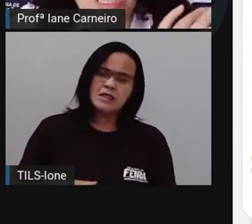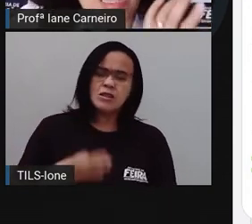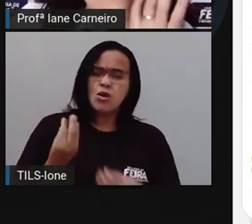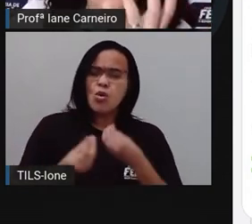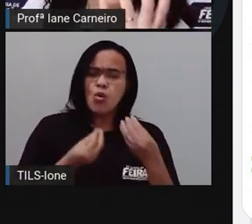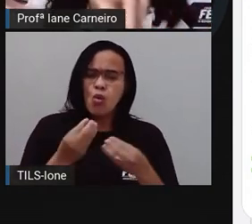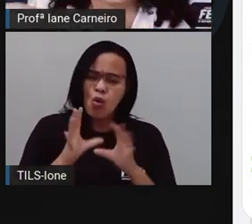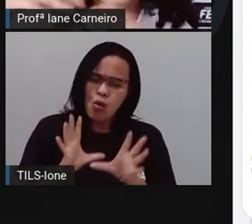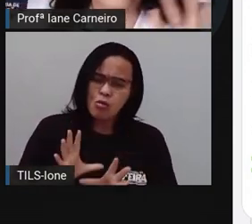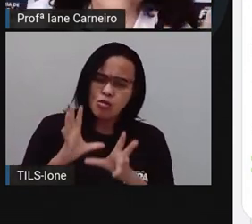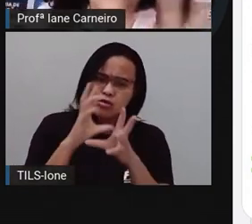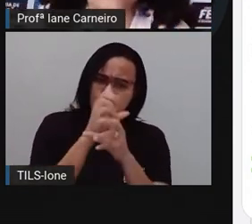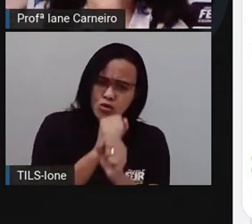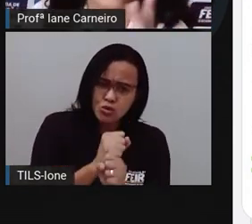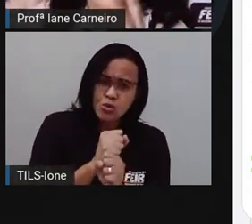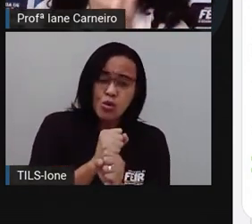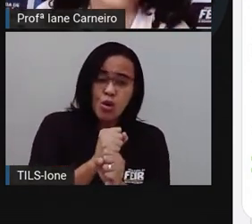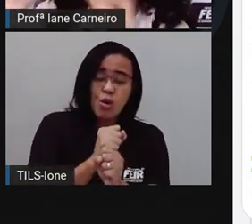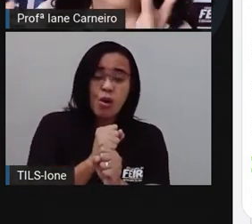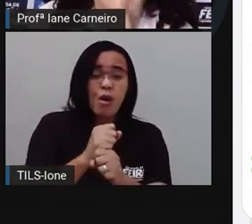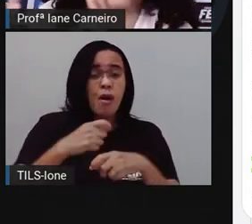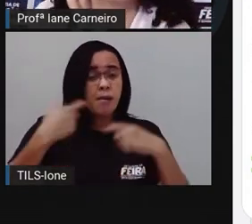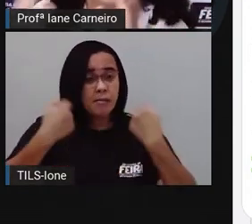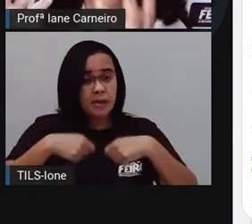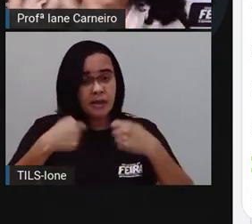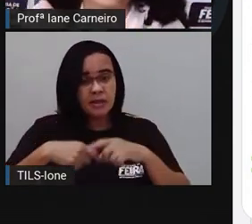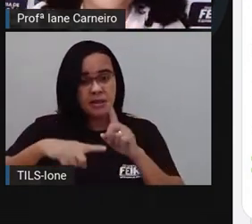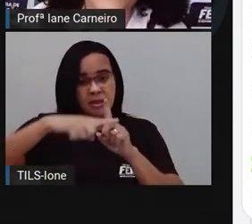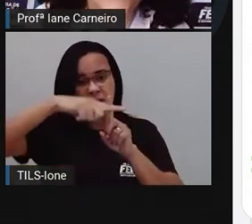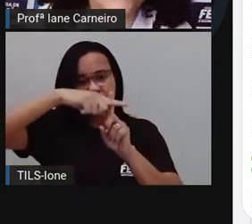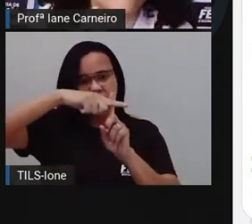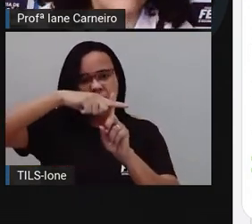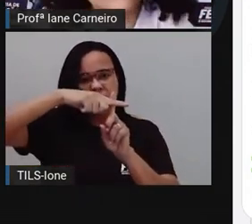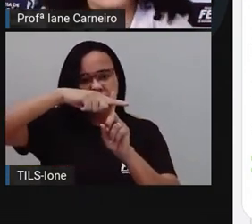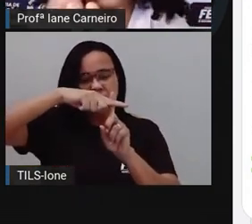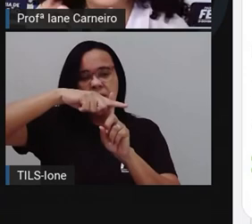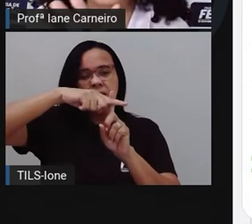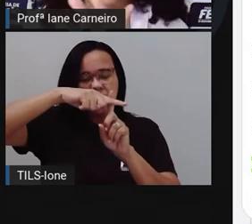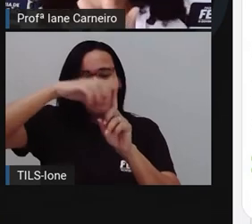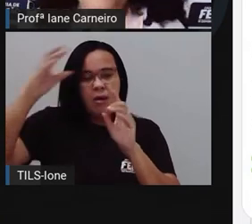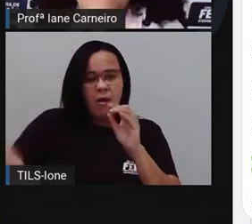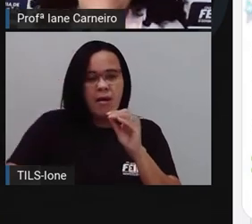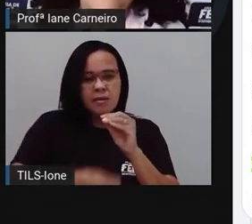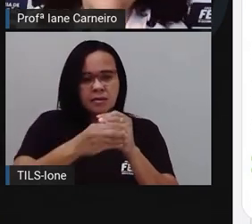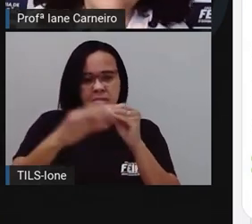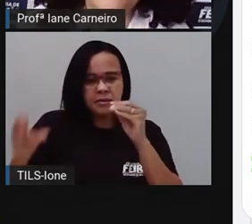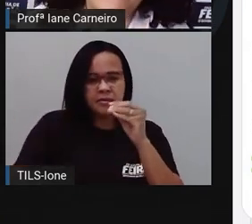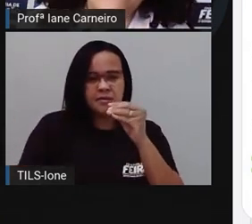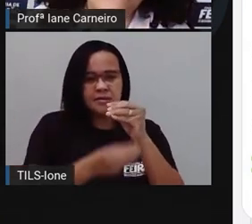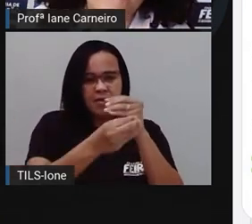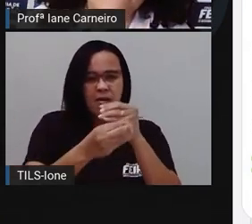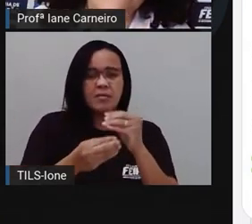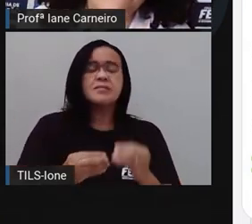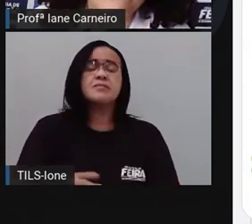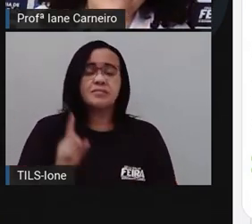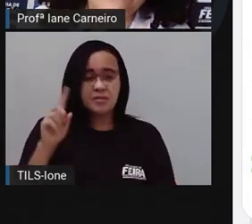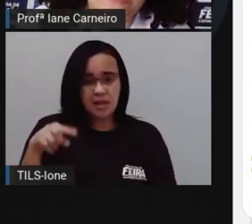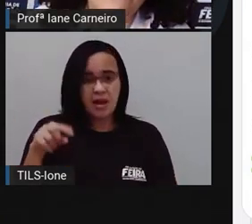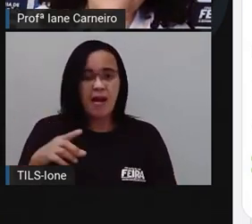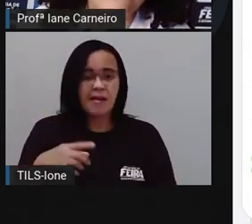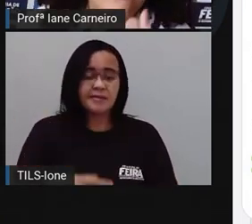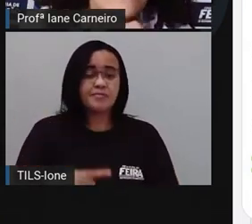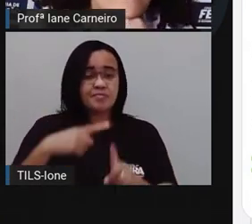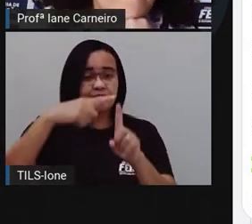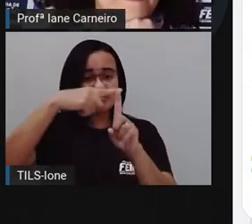no final, quanto conseguiu juntar, vai ser uma conta de adição. Nós vamos somar. E para somar, a gente usa o